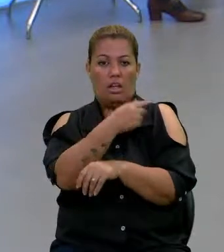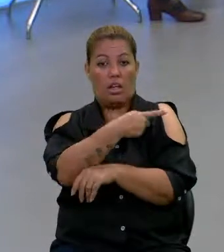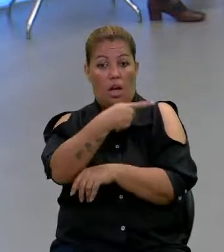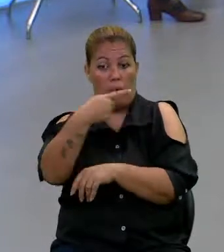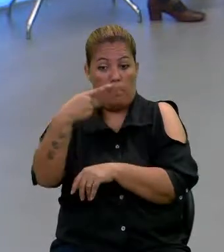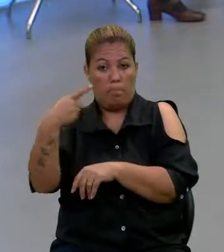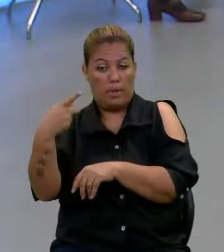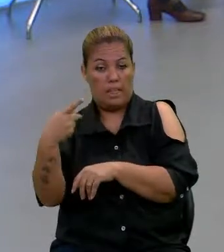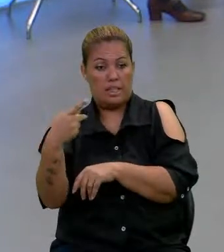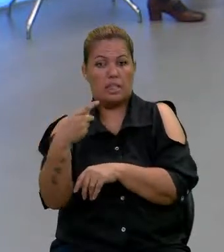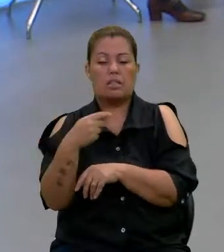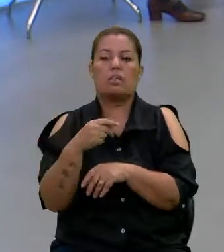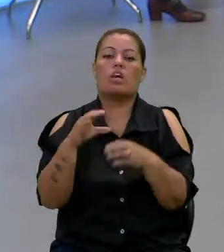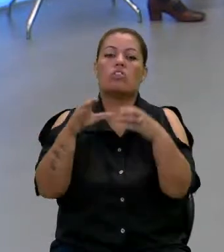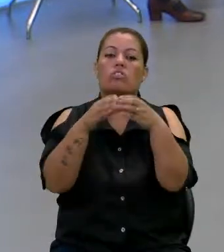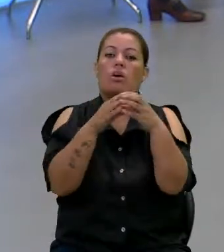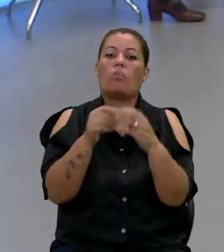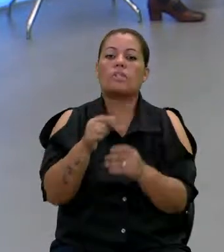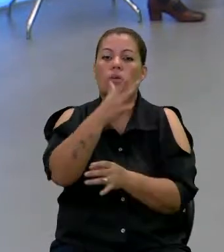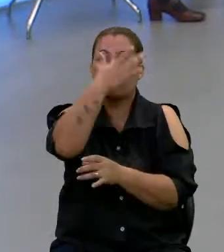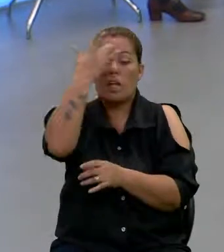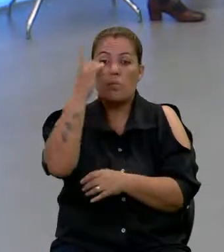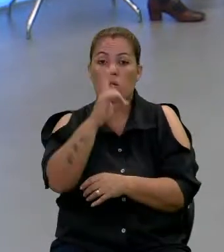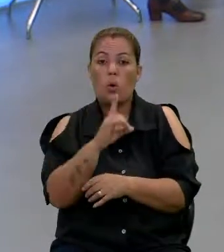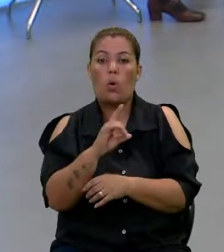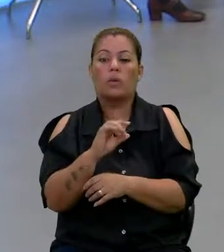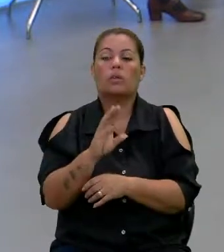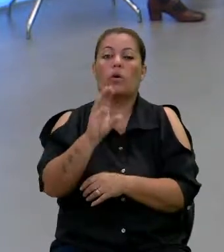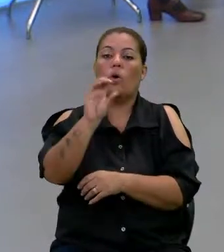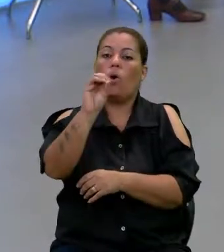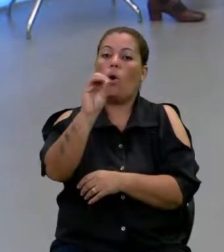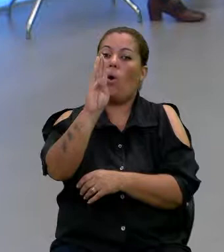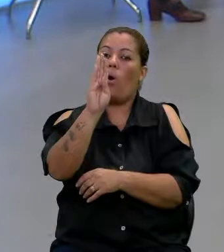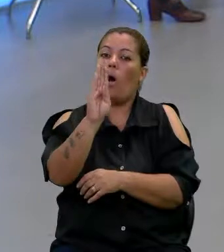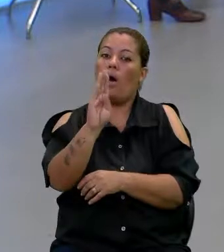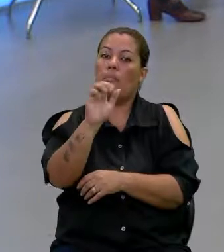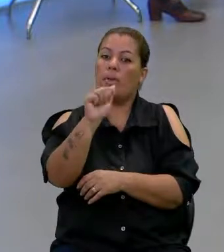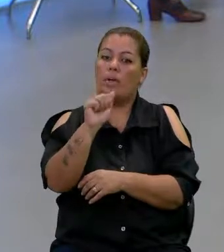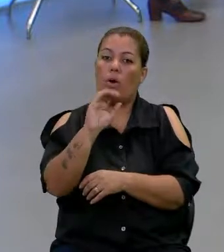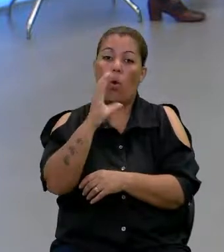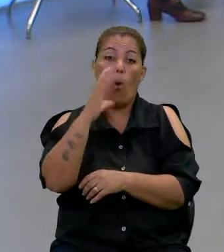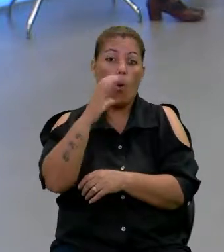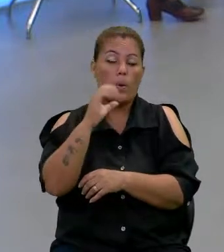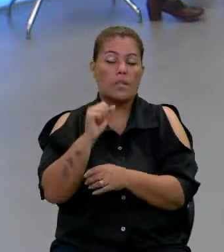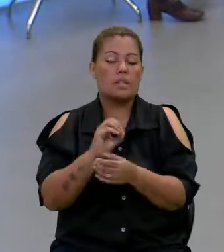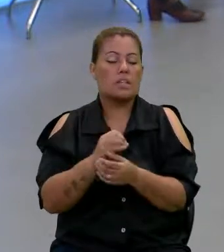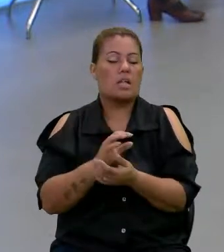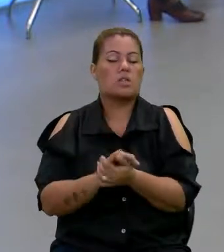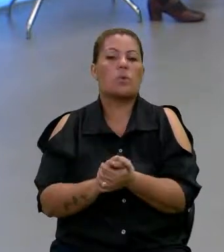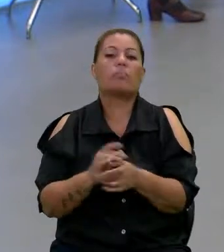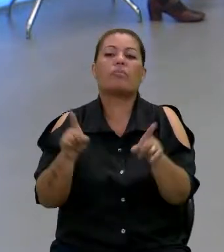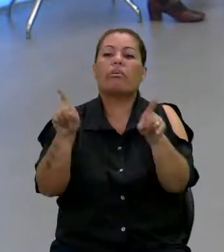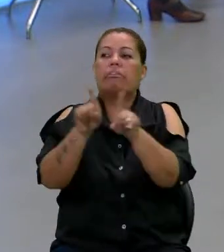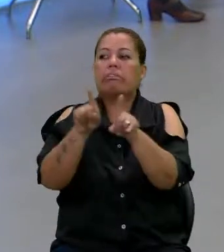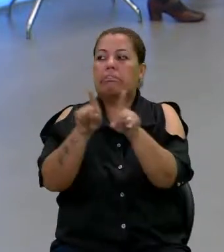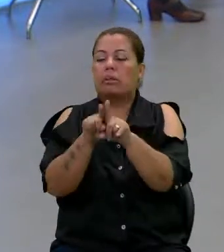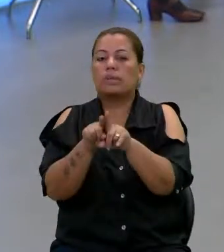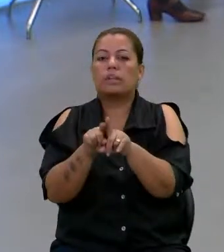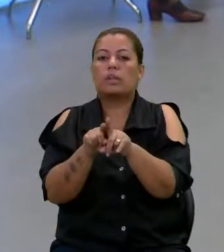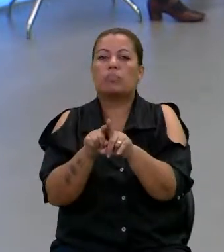da Comissão da Pessoa com Deficiência da OAB Osasco, e temos também aqui